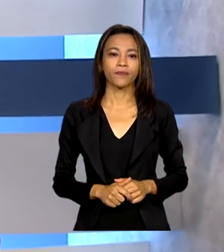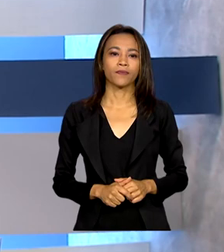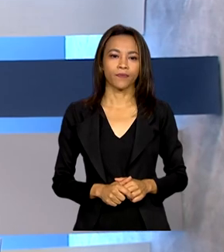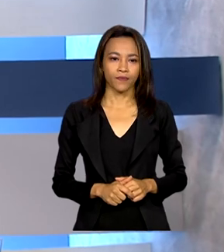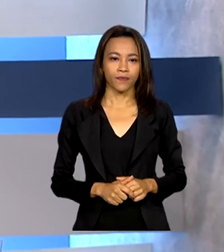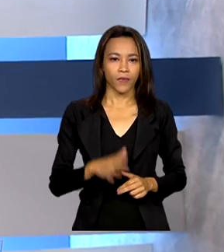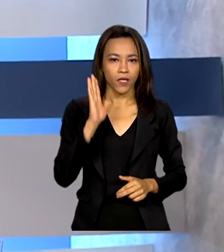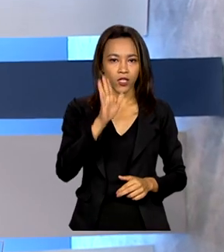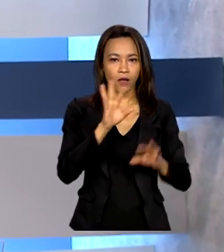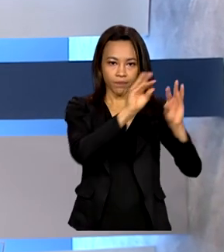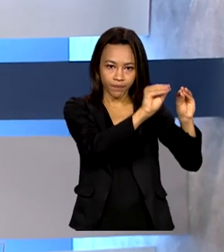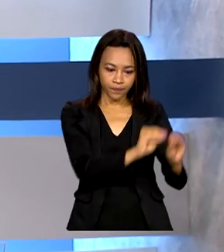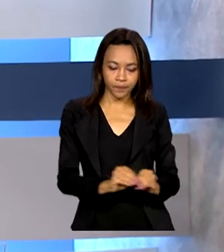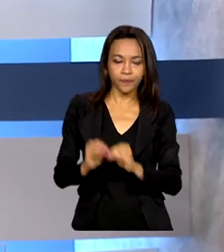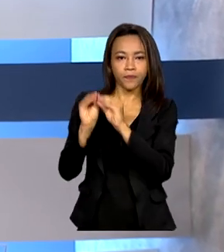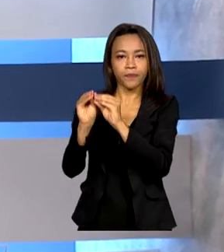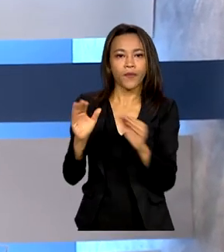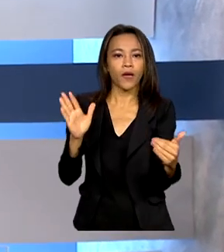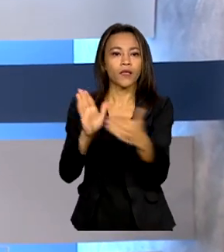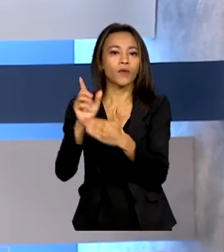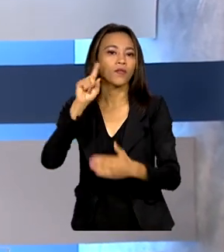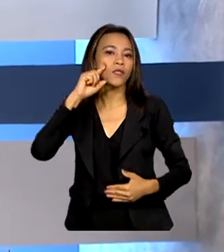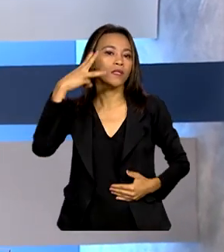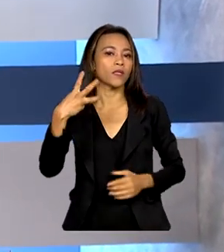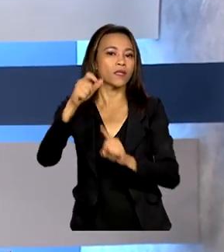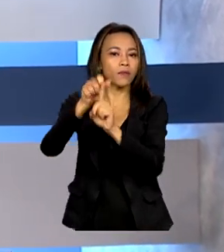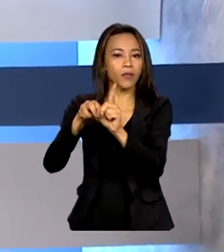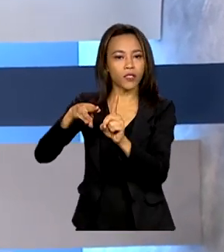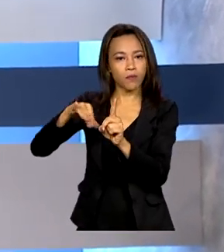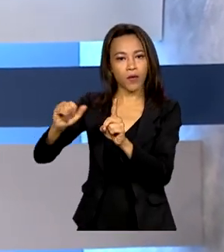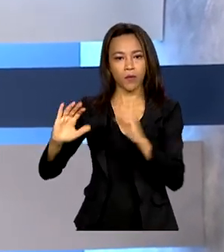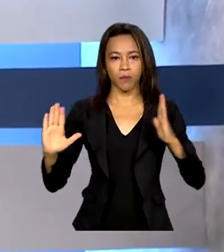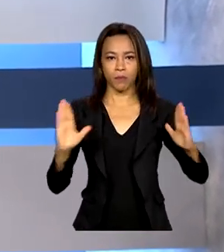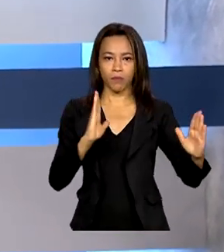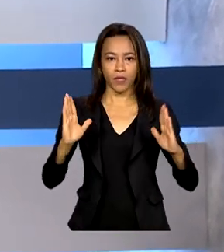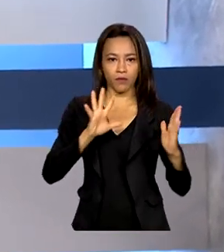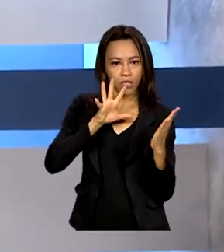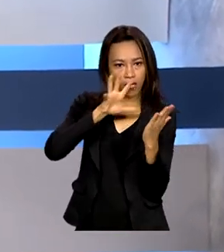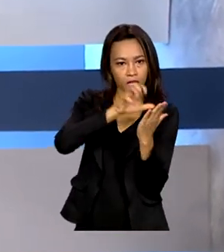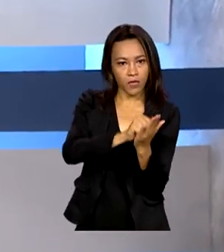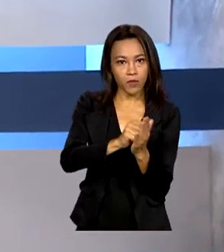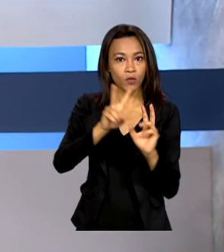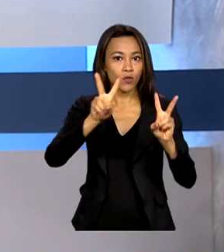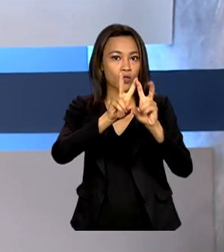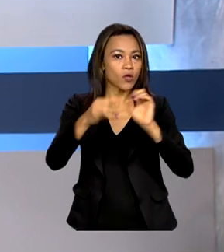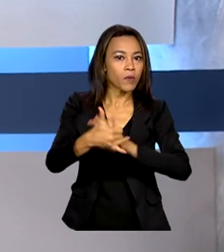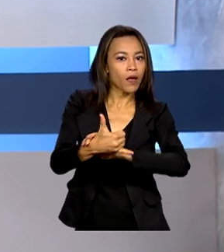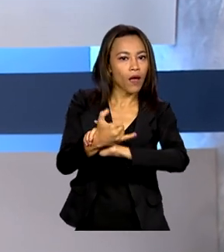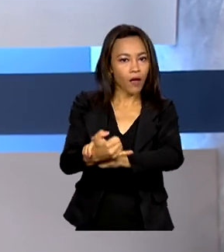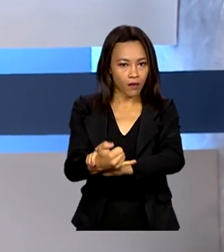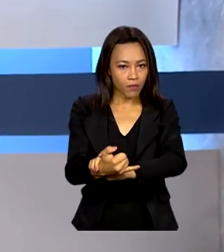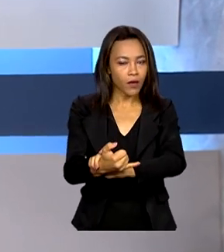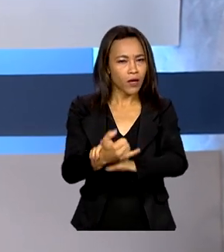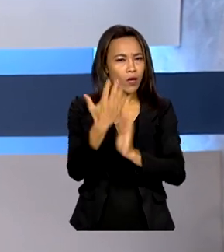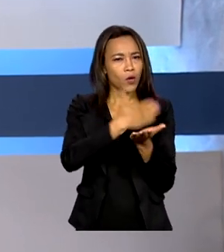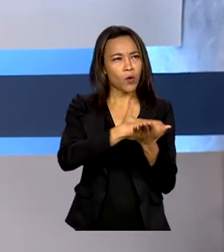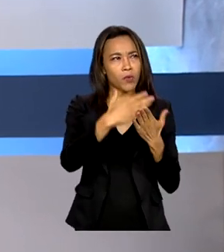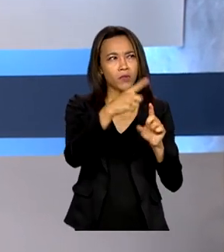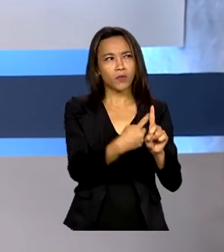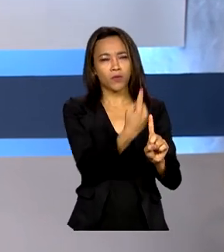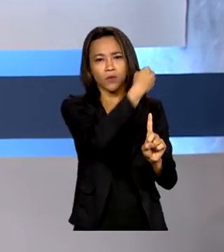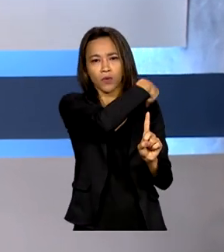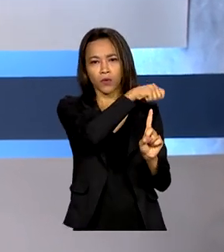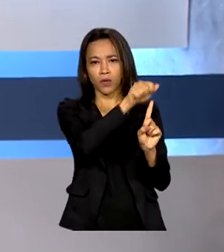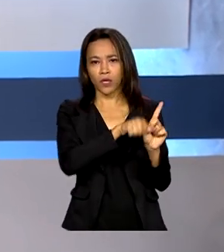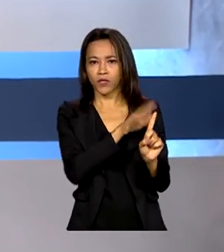Foi prorrogado até o dia 3 de maio o período de recadastramento de armas de fogo no Brasil. O prazo começou em fevereiro. De acordo